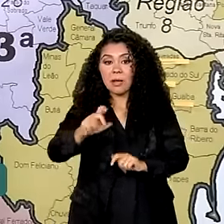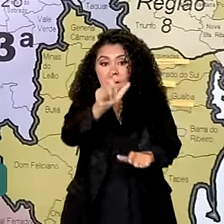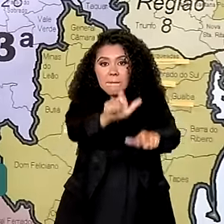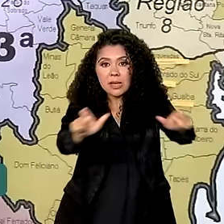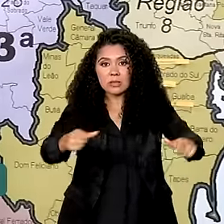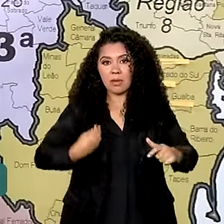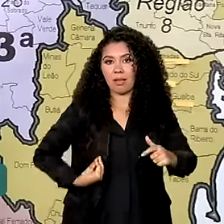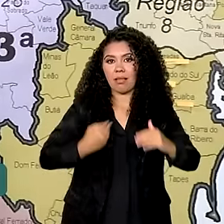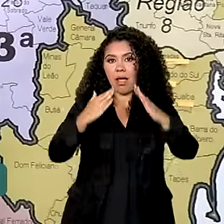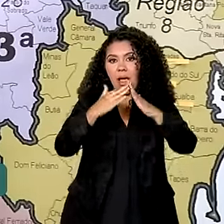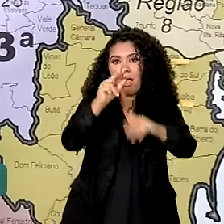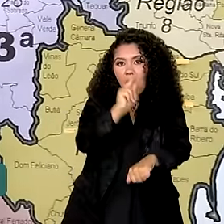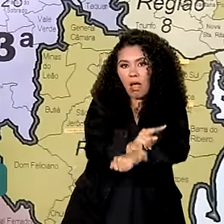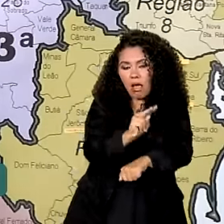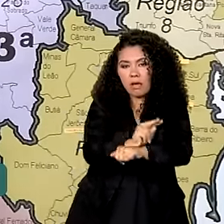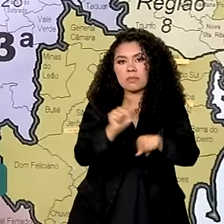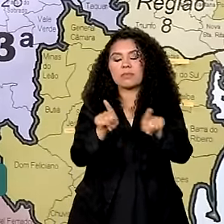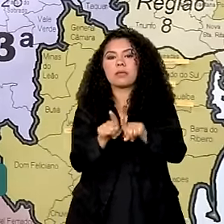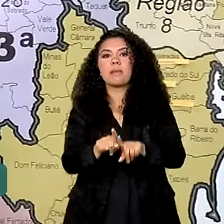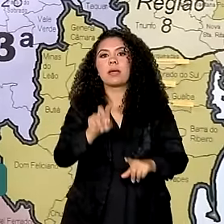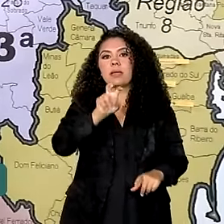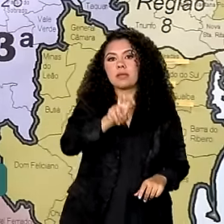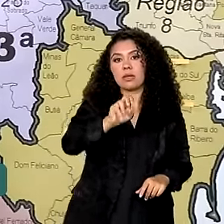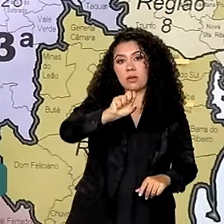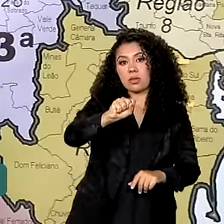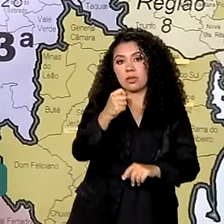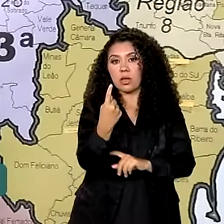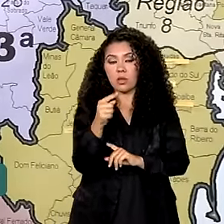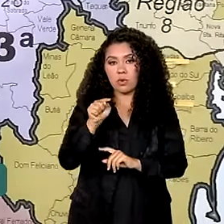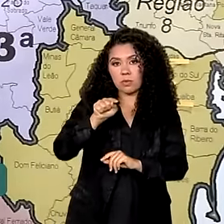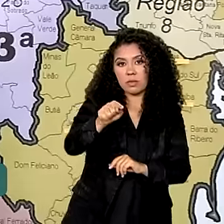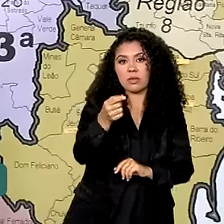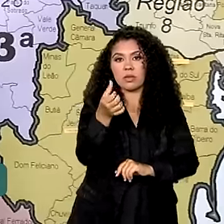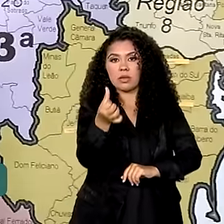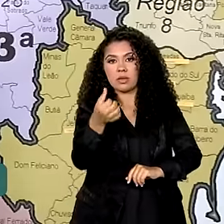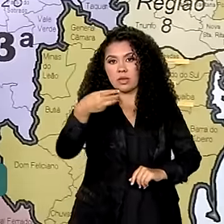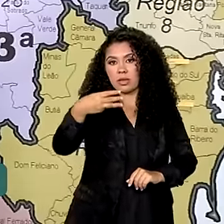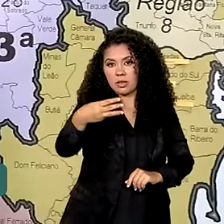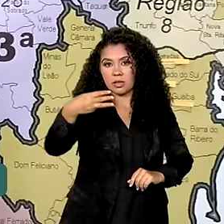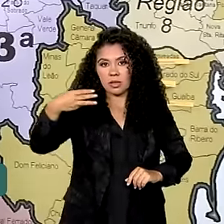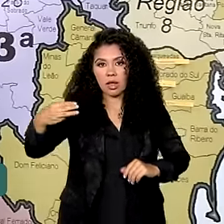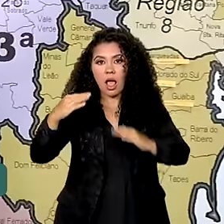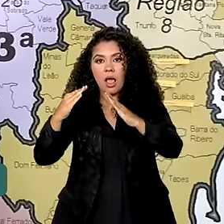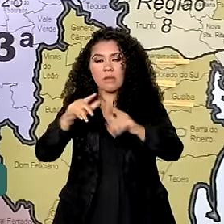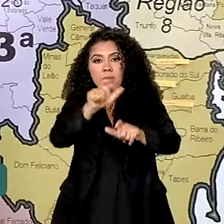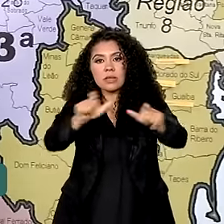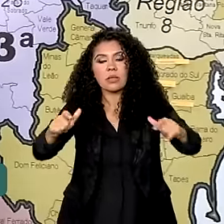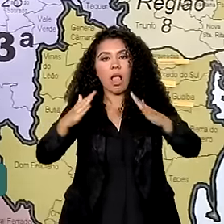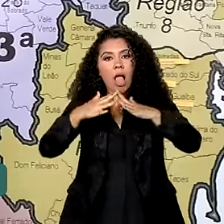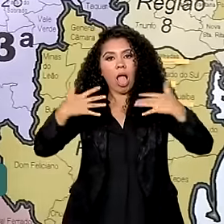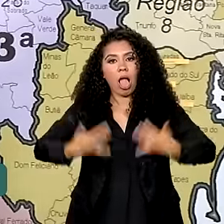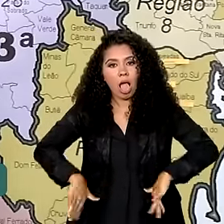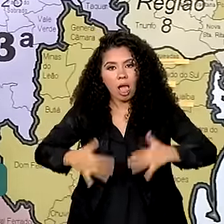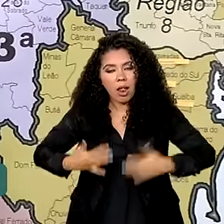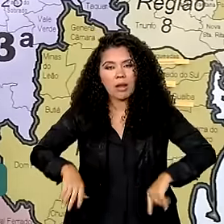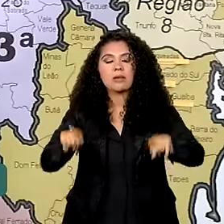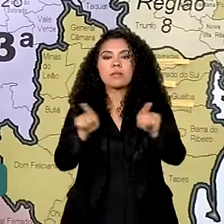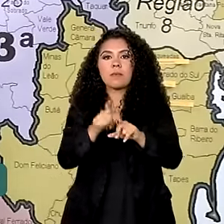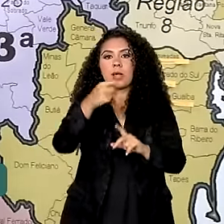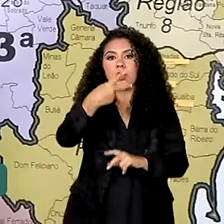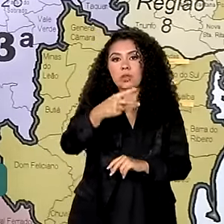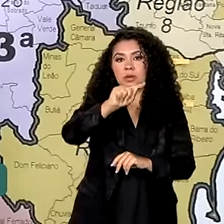em abrigos, 581.633 desalojados e 2